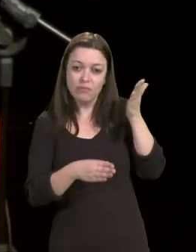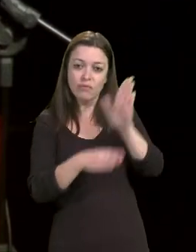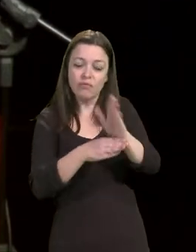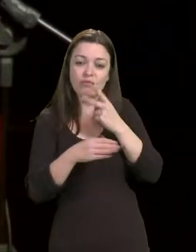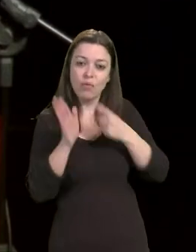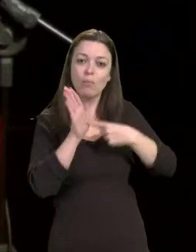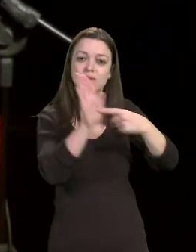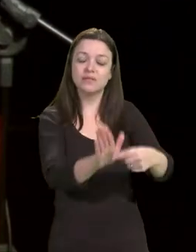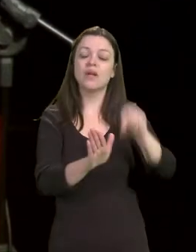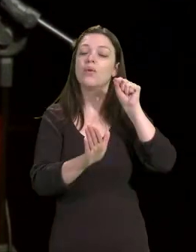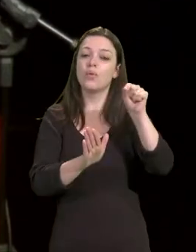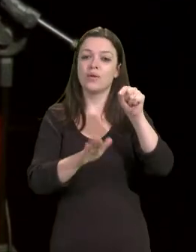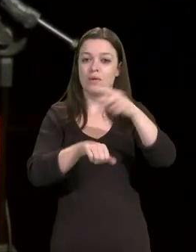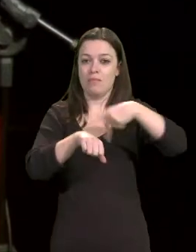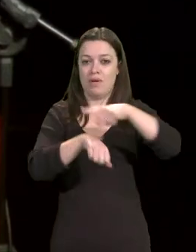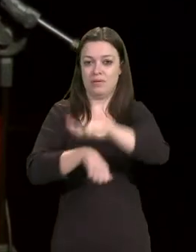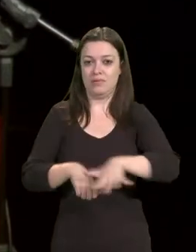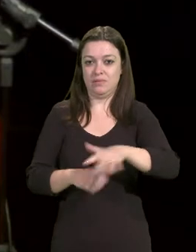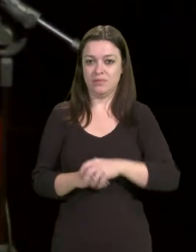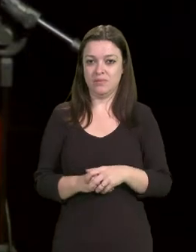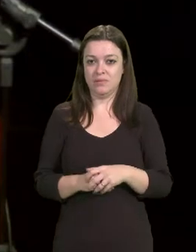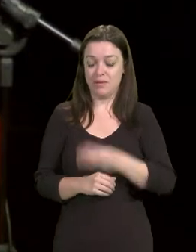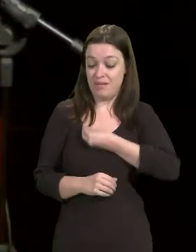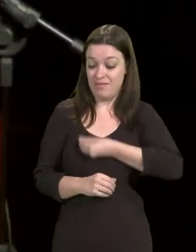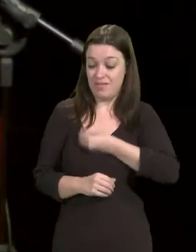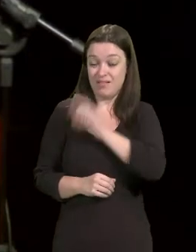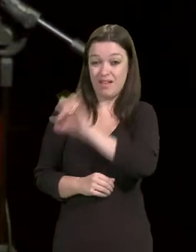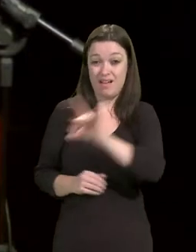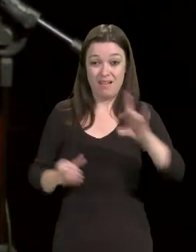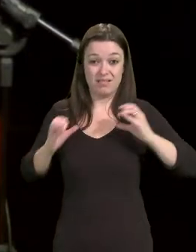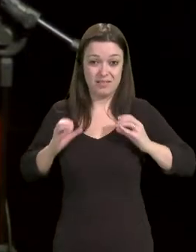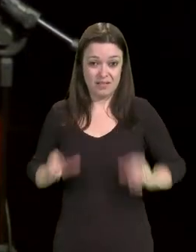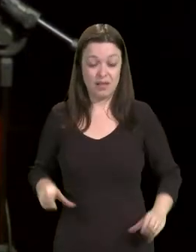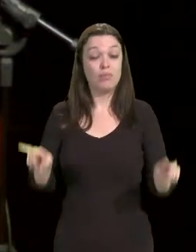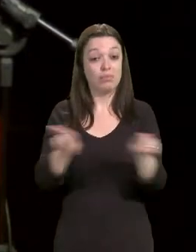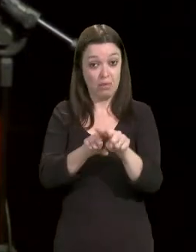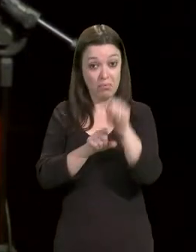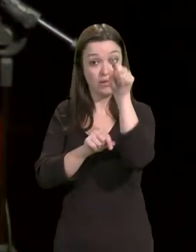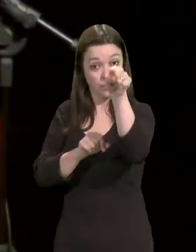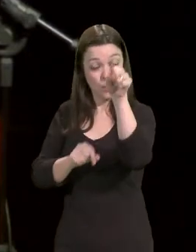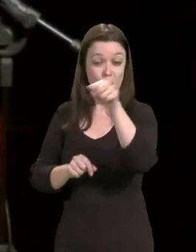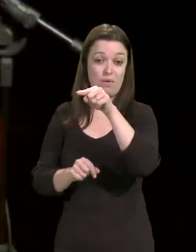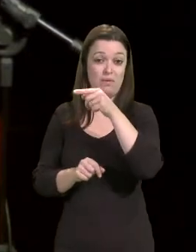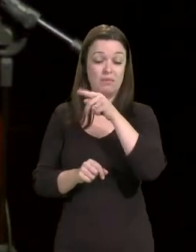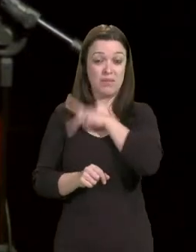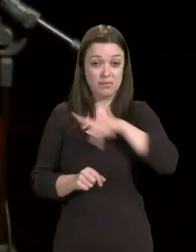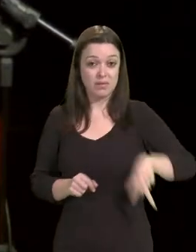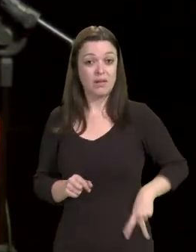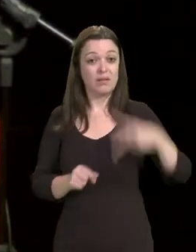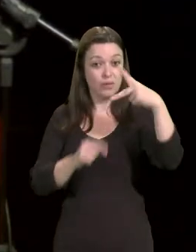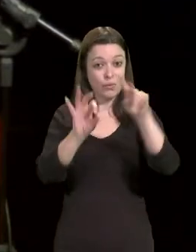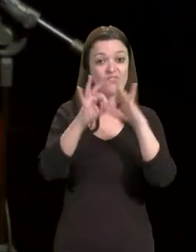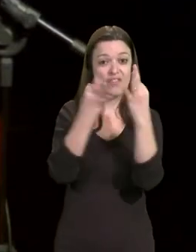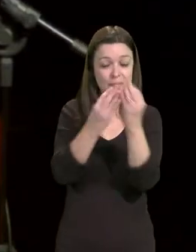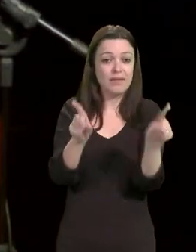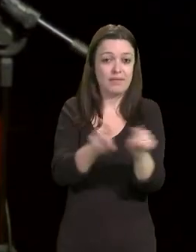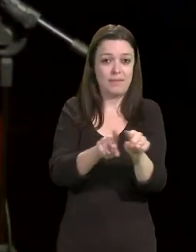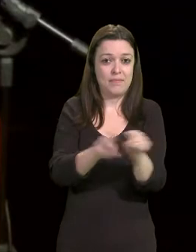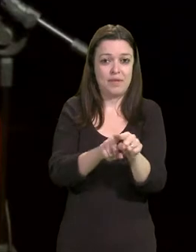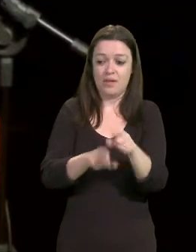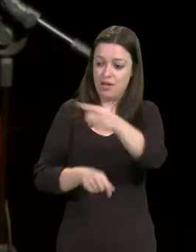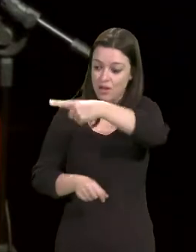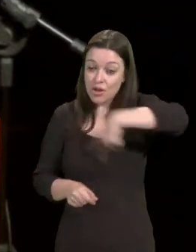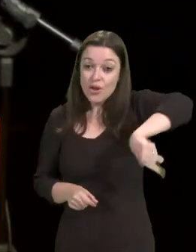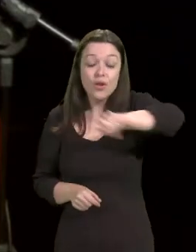pela vida de cada cidadão, inclusive a sua e de sua família. Somos os